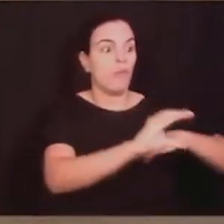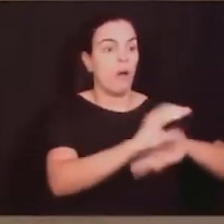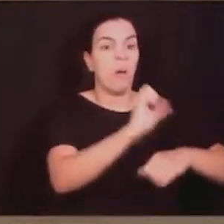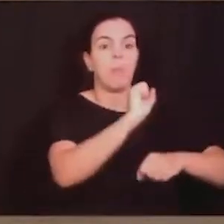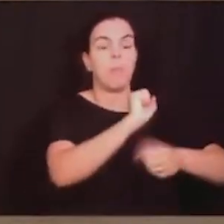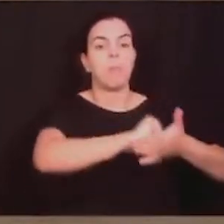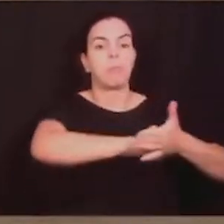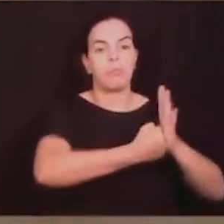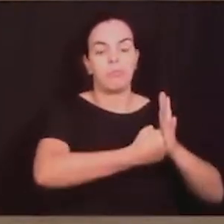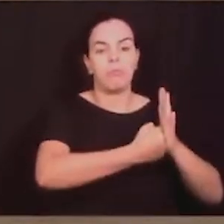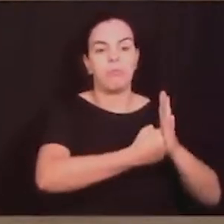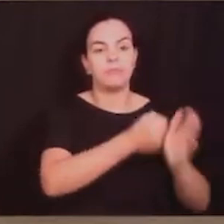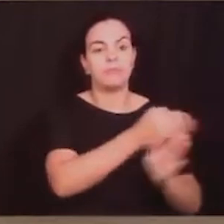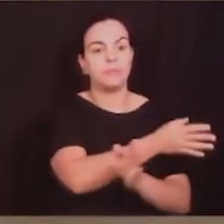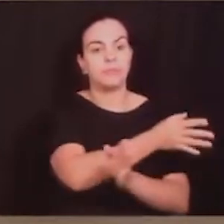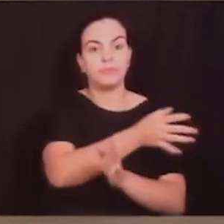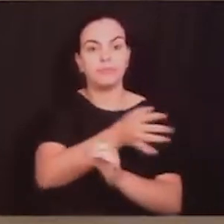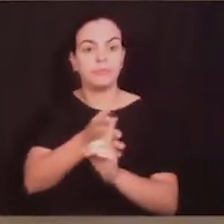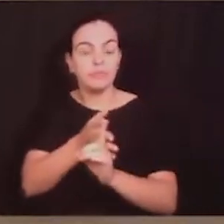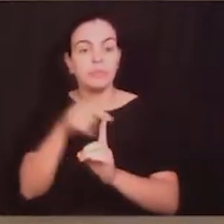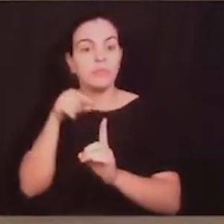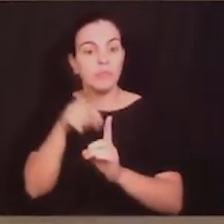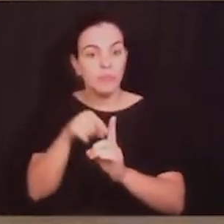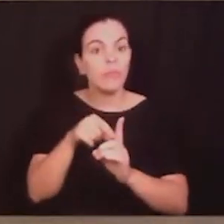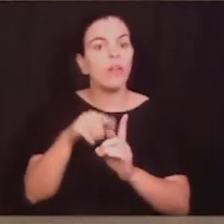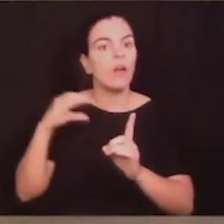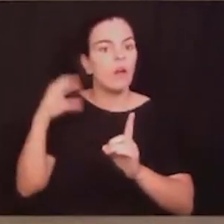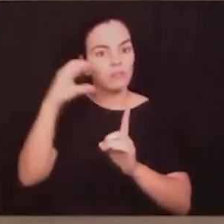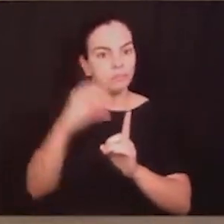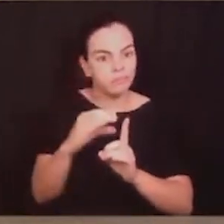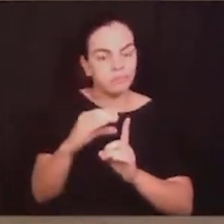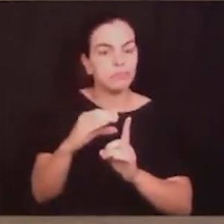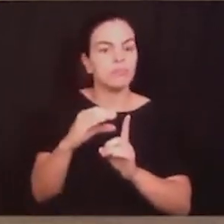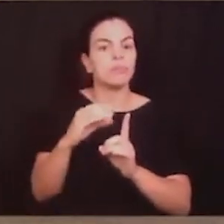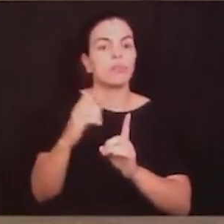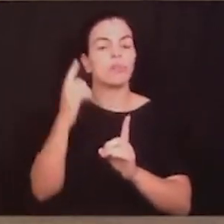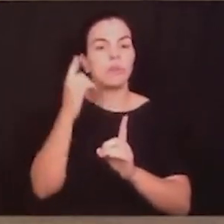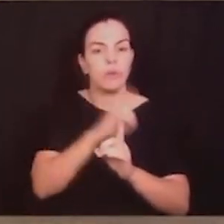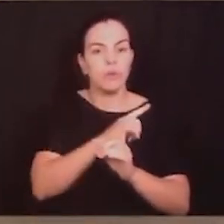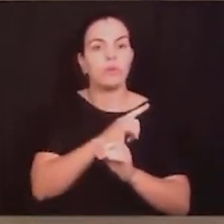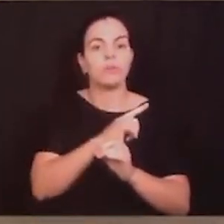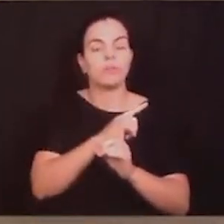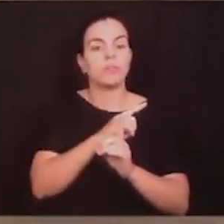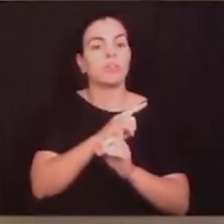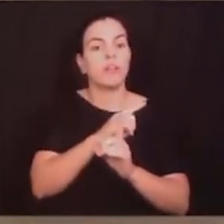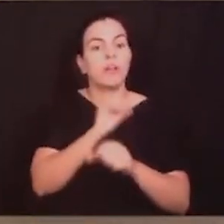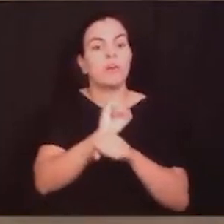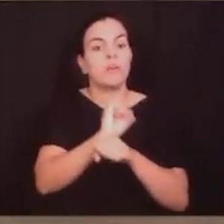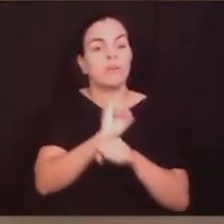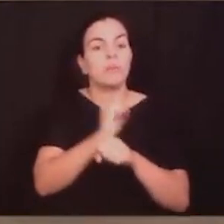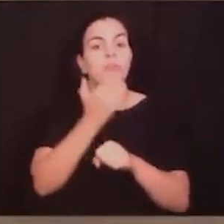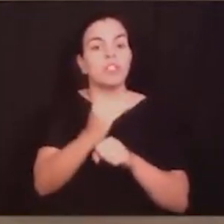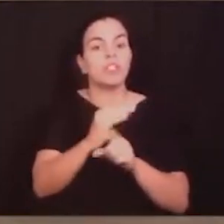concedido novamente no dia do resultado das eleições do Rafael Greca. Isso foi uma coisa nojenta,